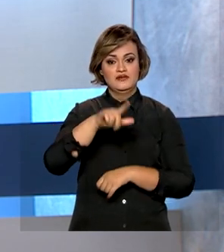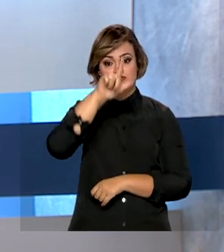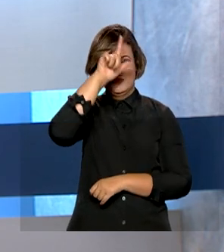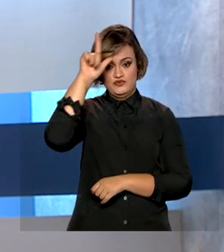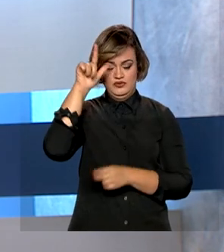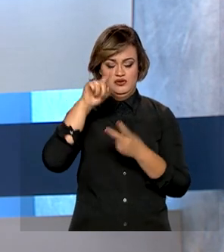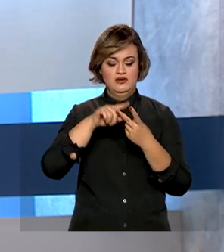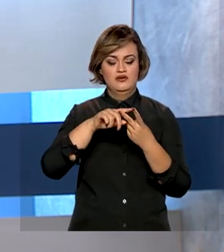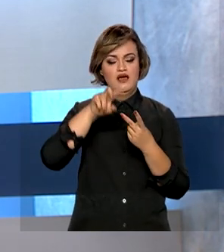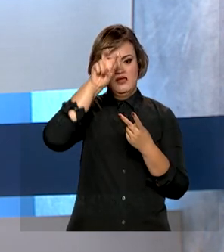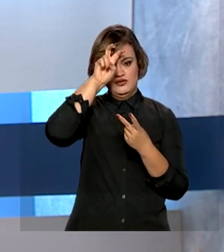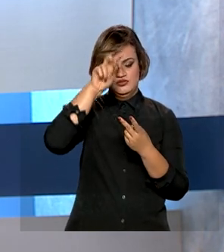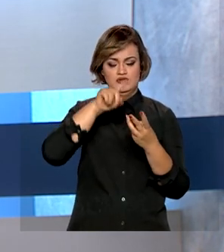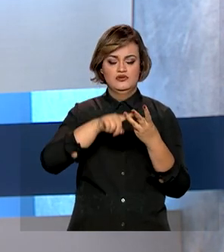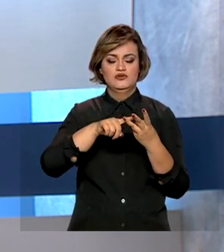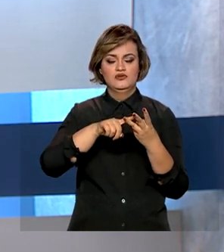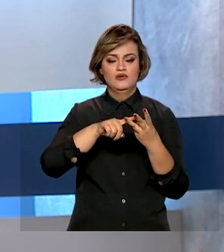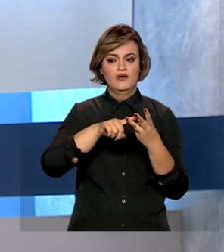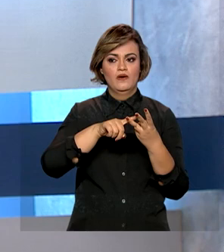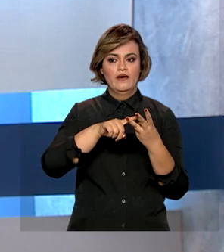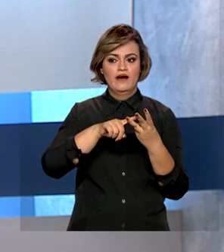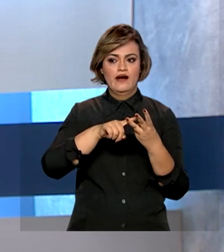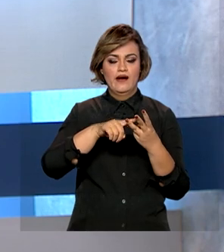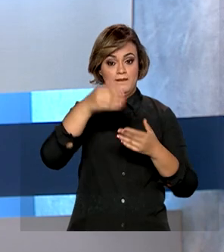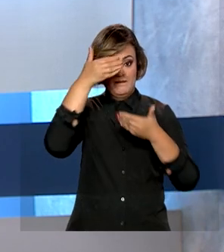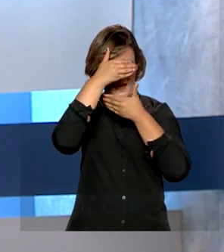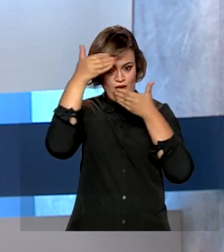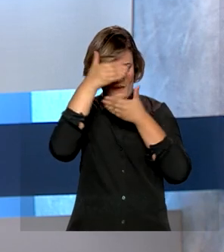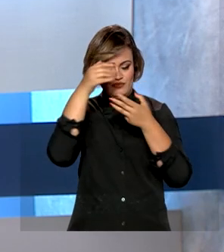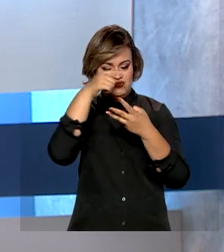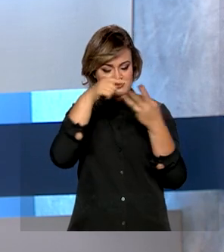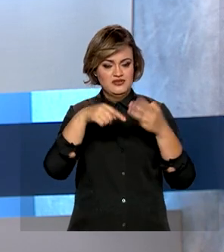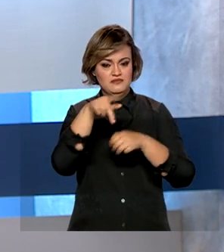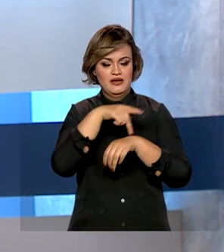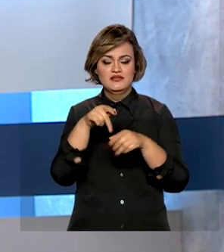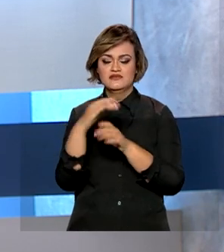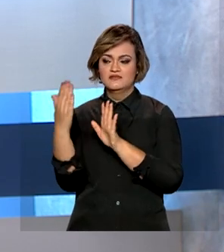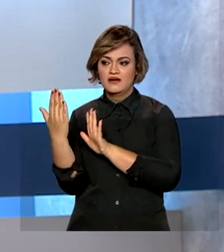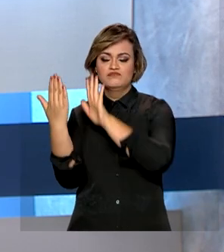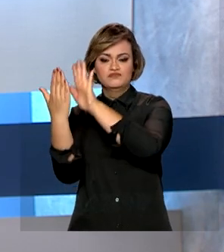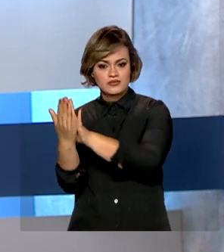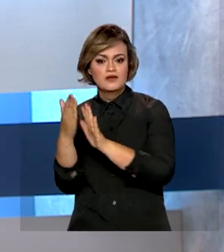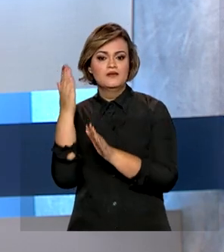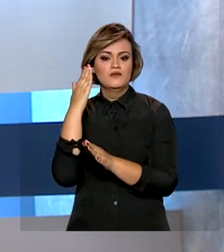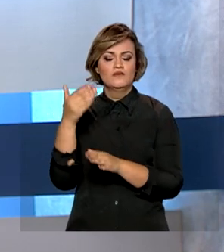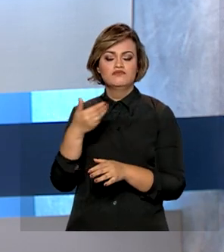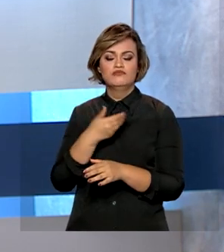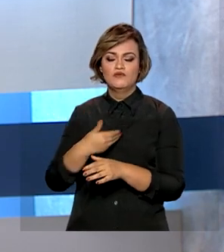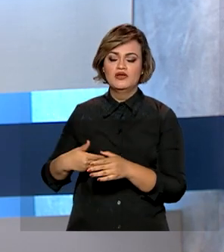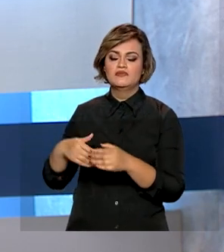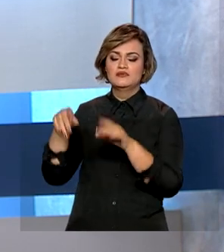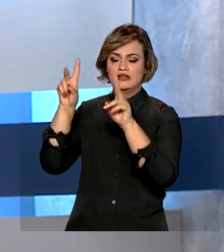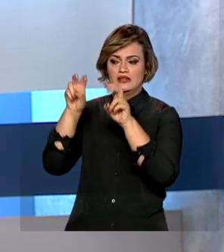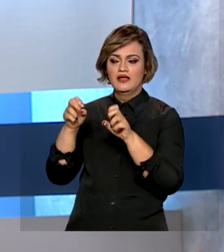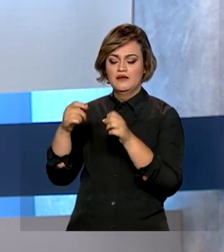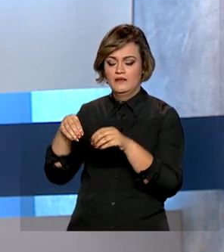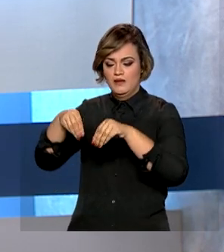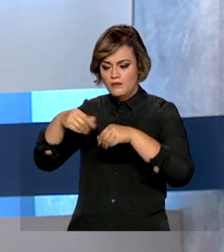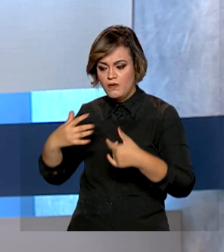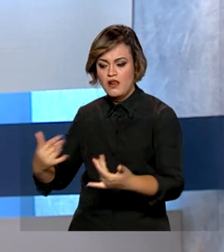Egito e Marrocos para encontrar representantes de governos e empresas privadas sobre o fornecimento de fertilizantes e a